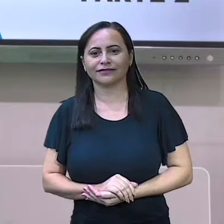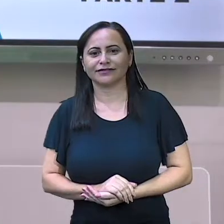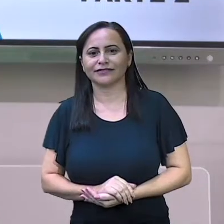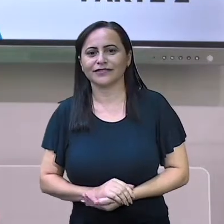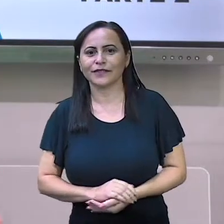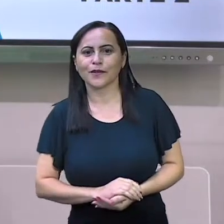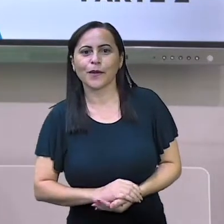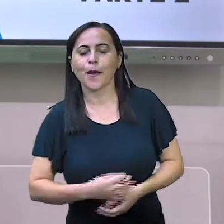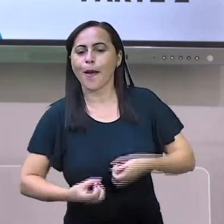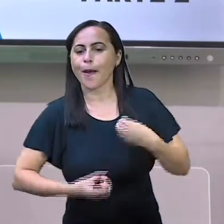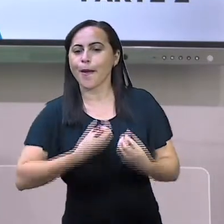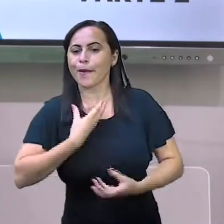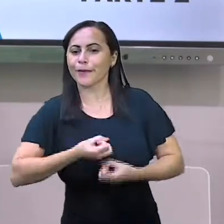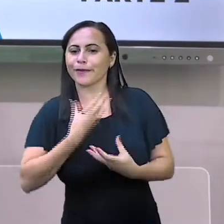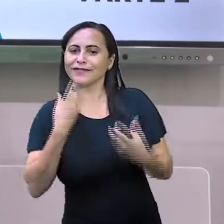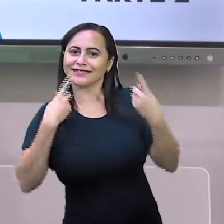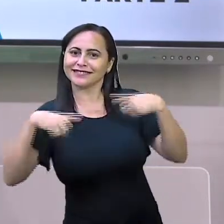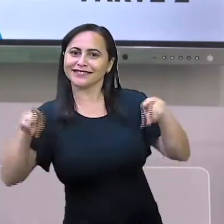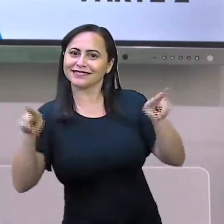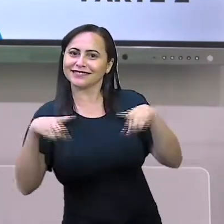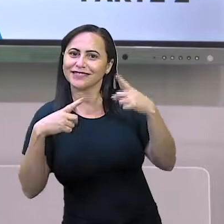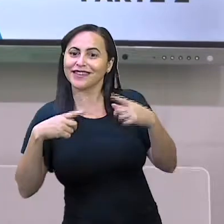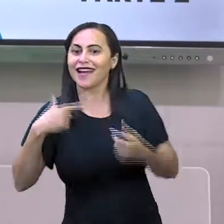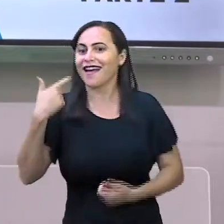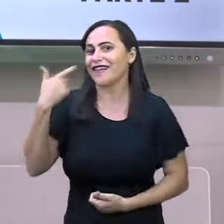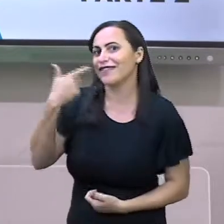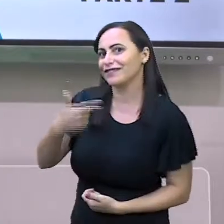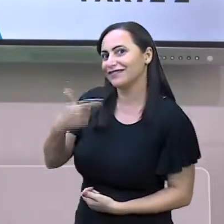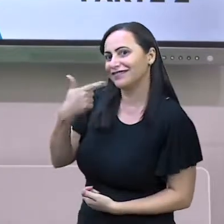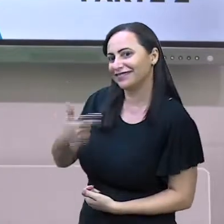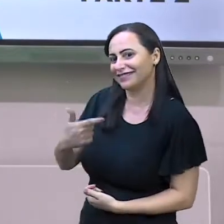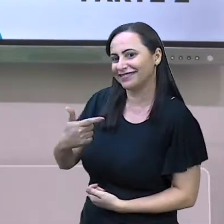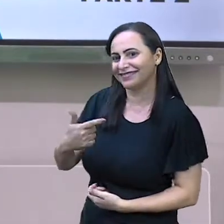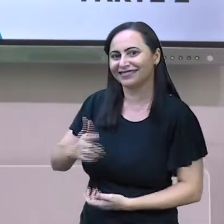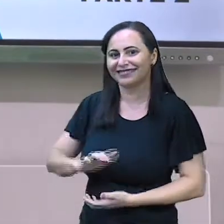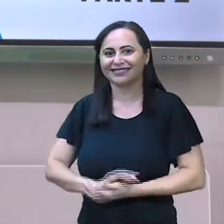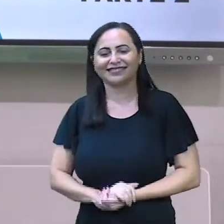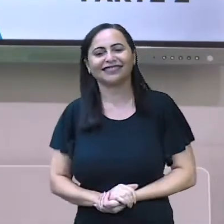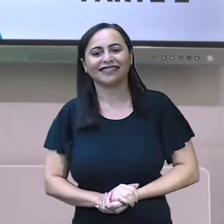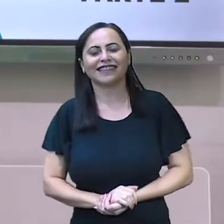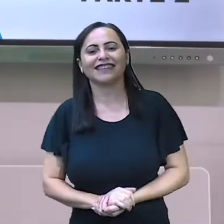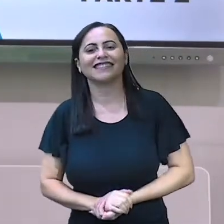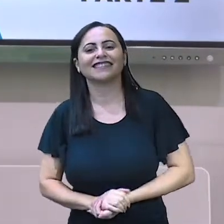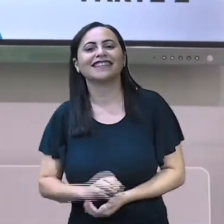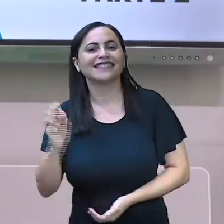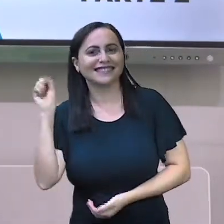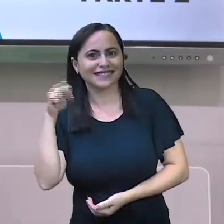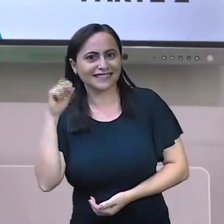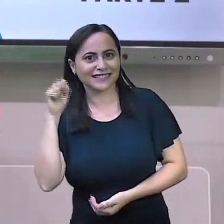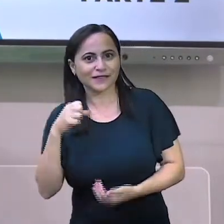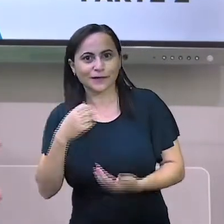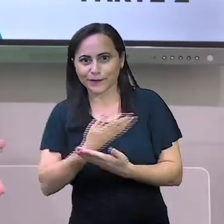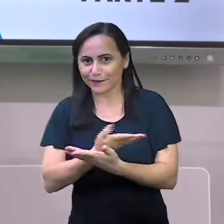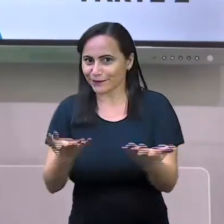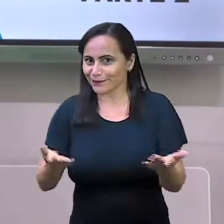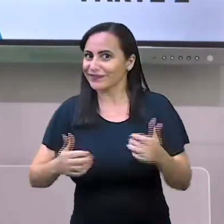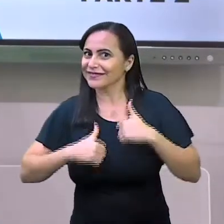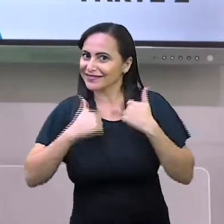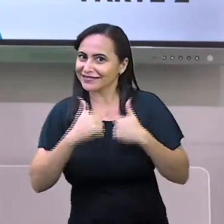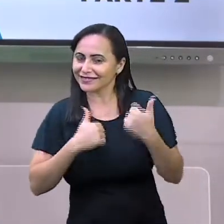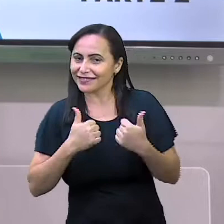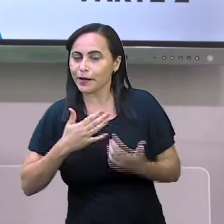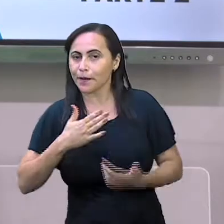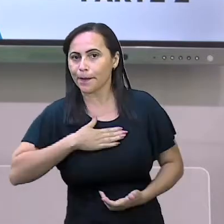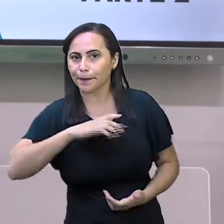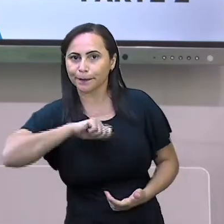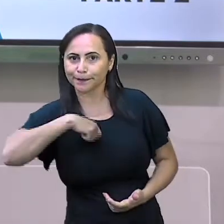poesias e cantigas parte 2 isso mesmo crianças tudo bem com vocês eu